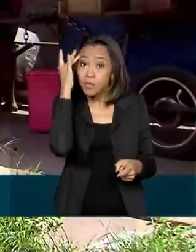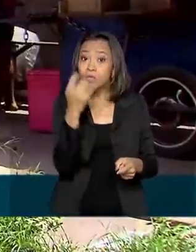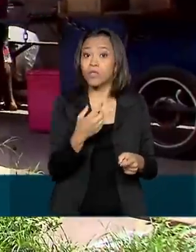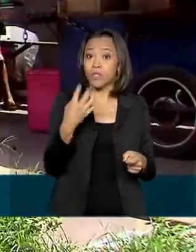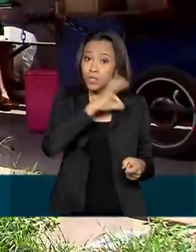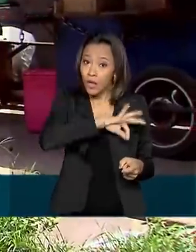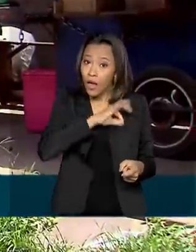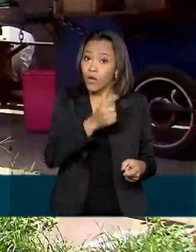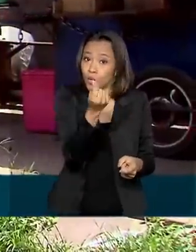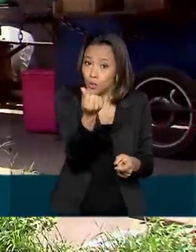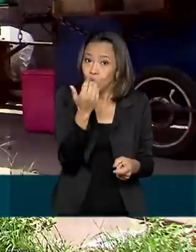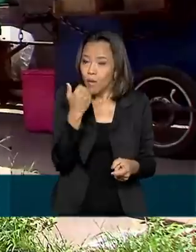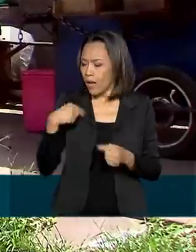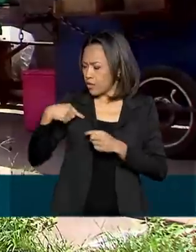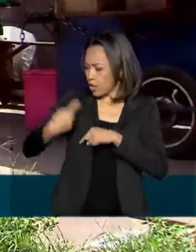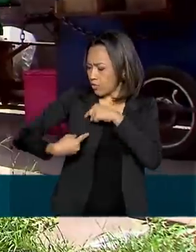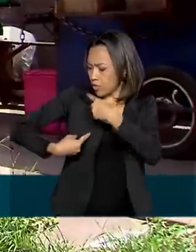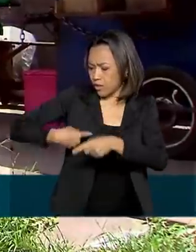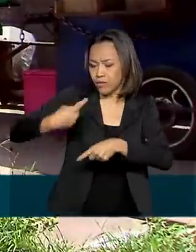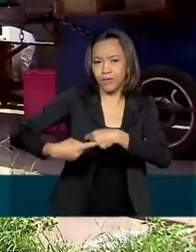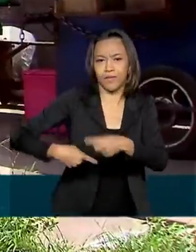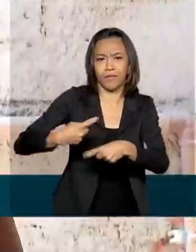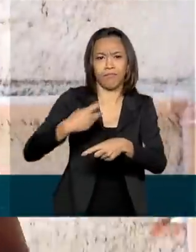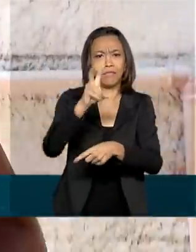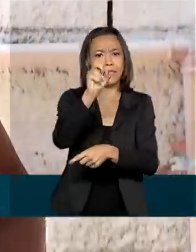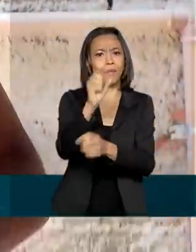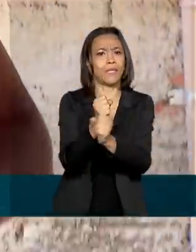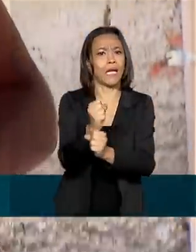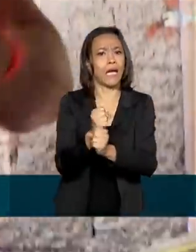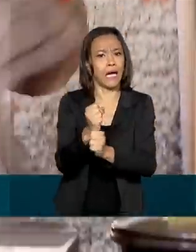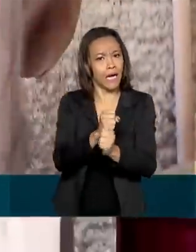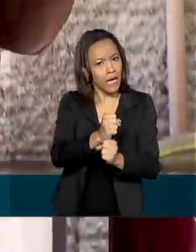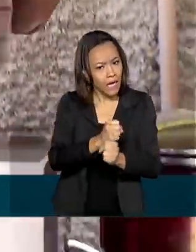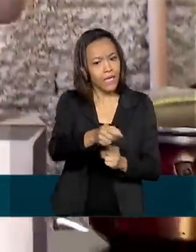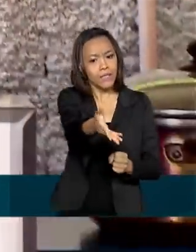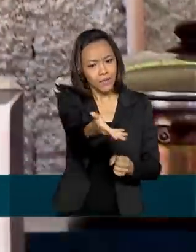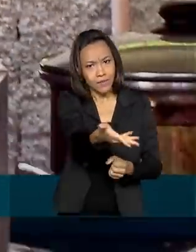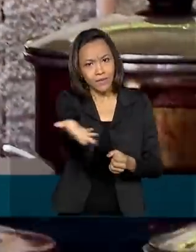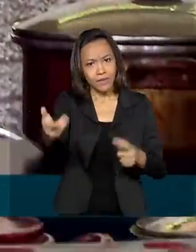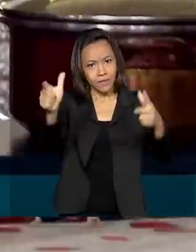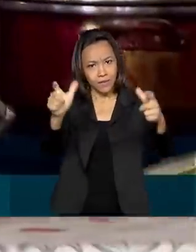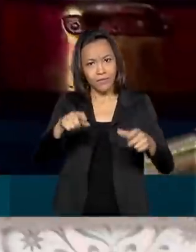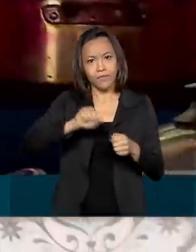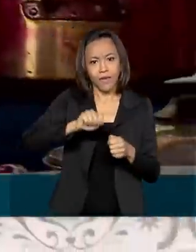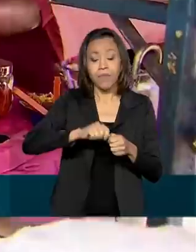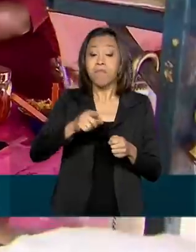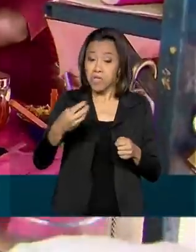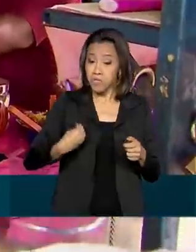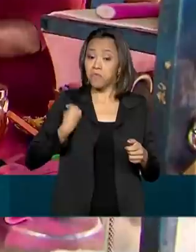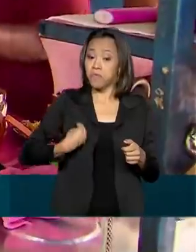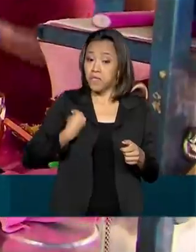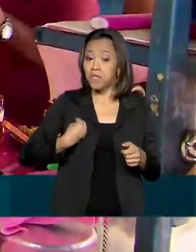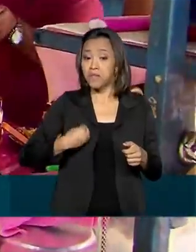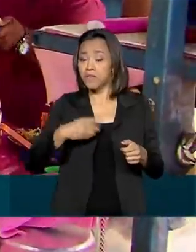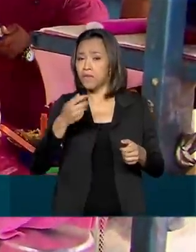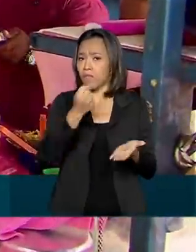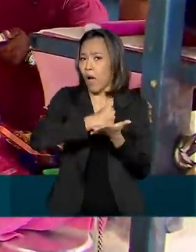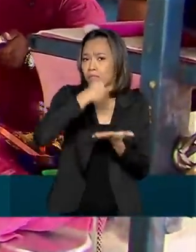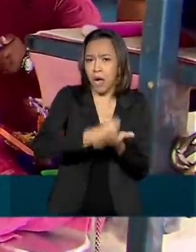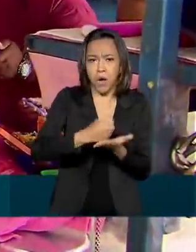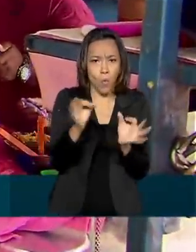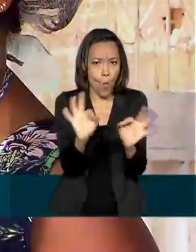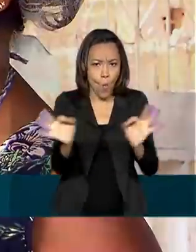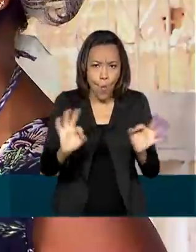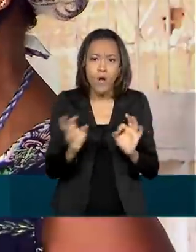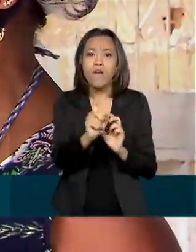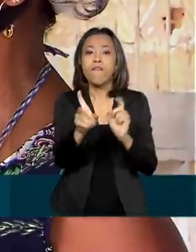negócio passado de geração em geração há mais de 50 anos, mas que sobrevive de forma improvisada e informal com vendas nas